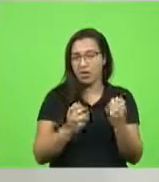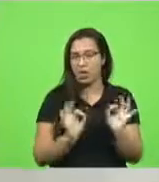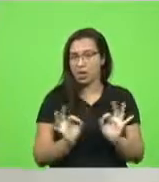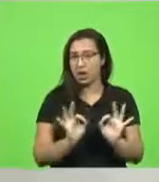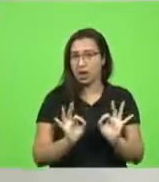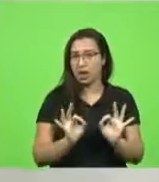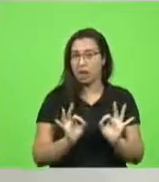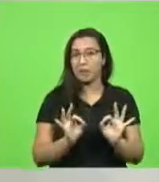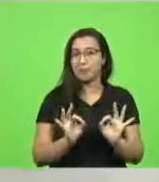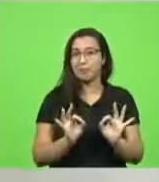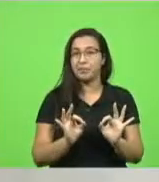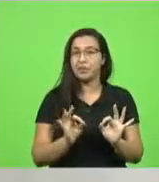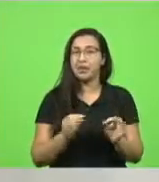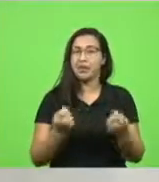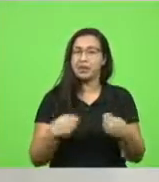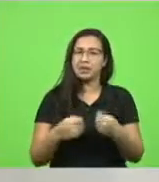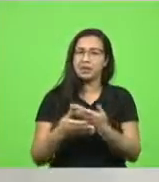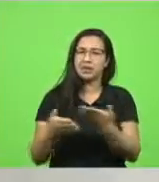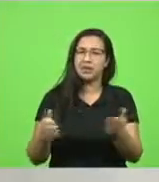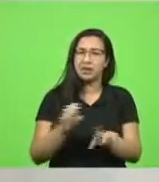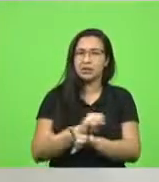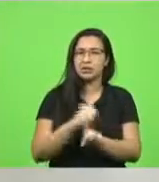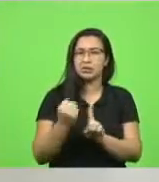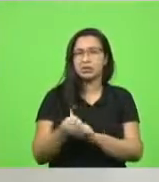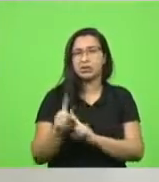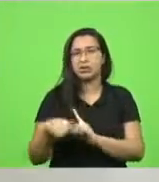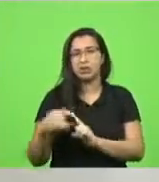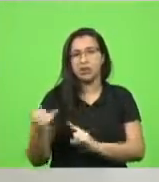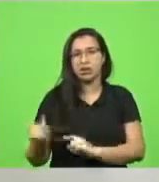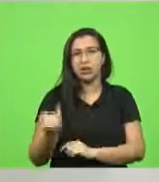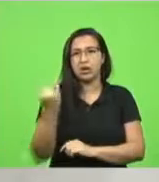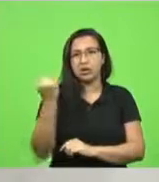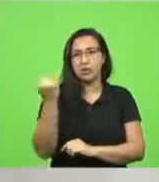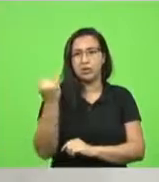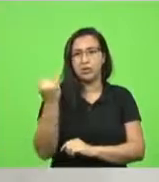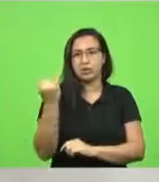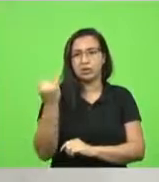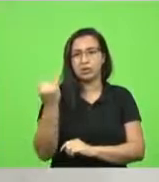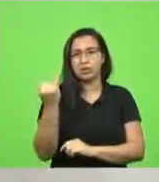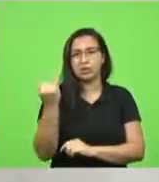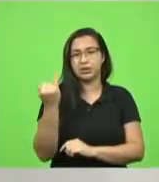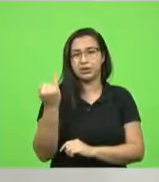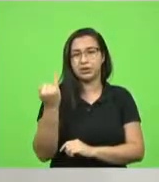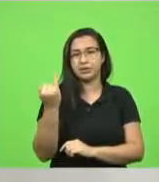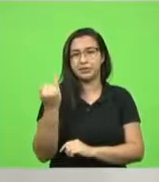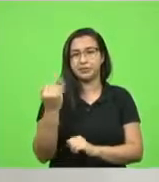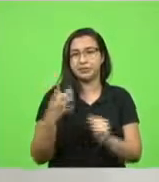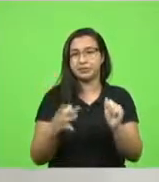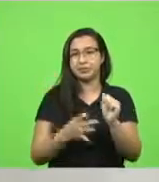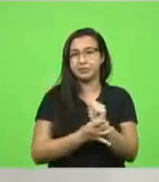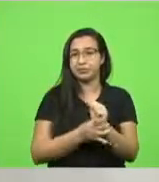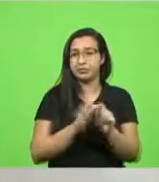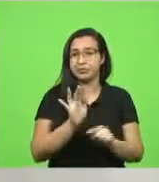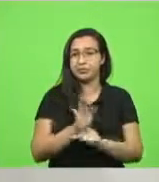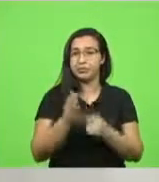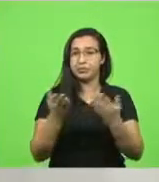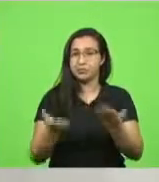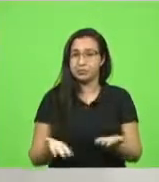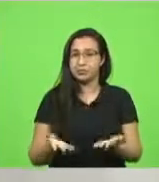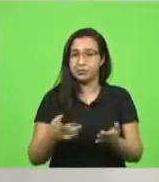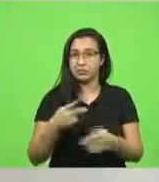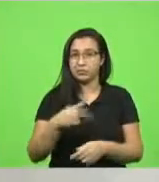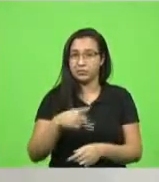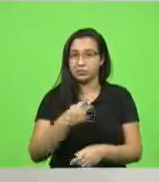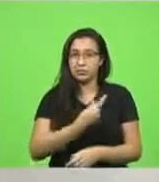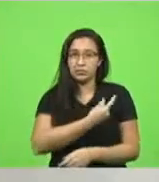sensibilizar a sociedade para a importância que tem. Quando a gente garante a vacinação dos trabalhadores em educação,